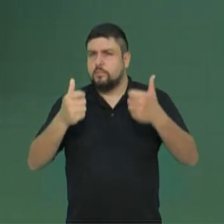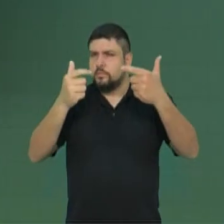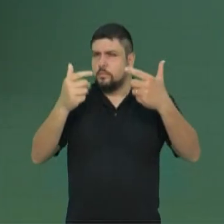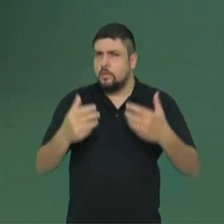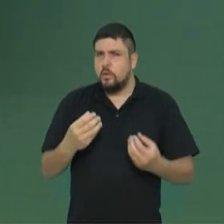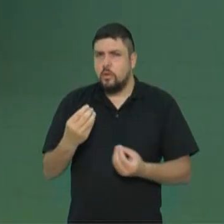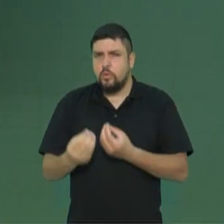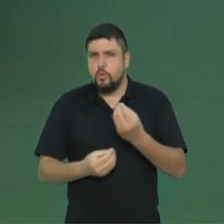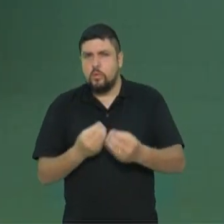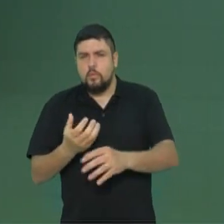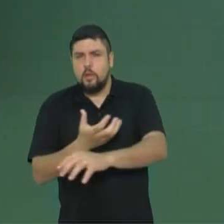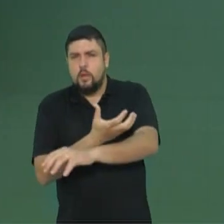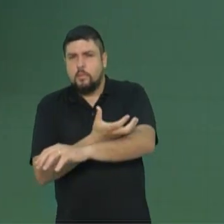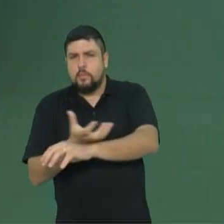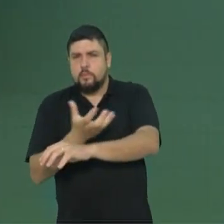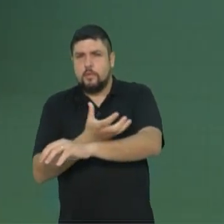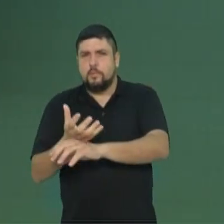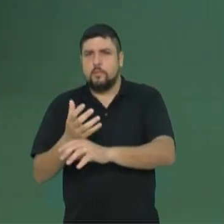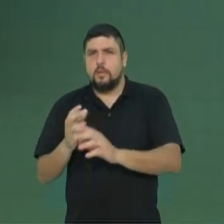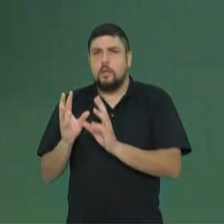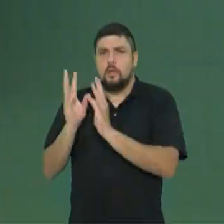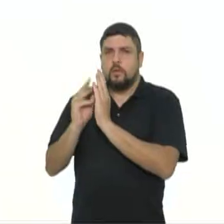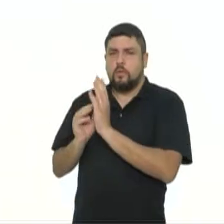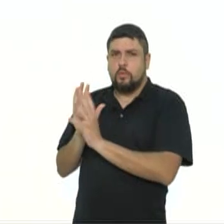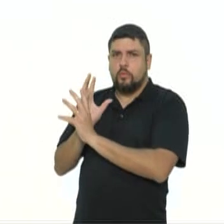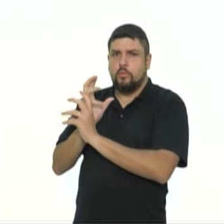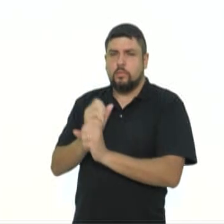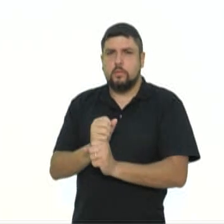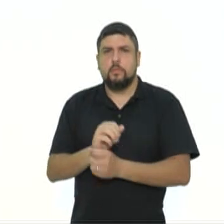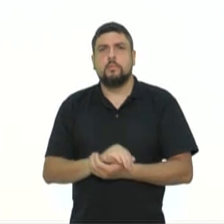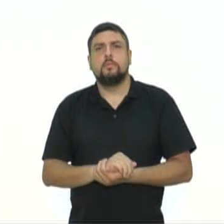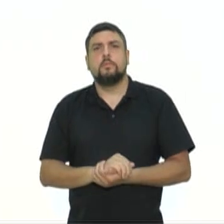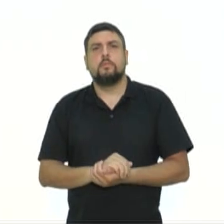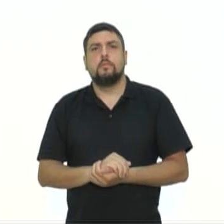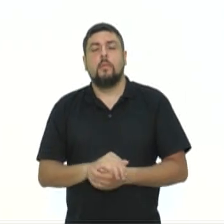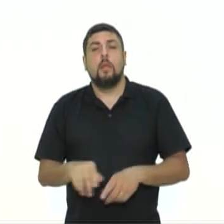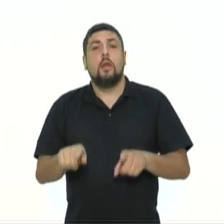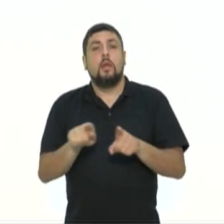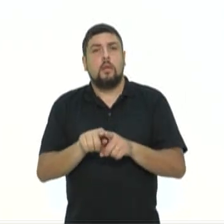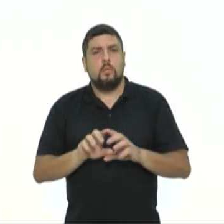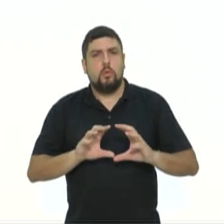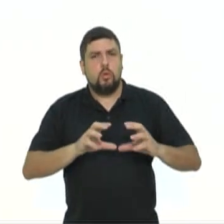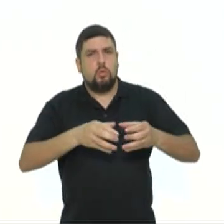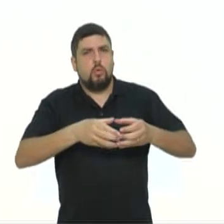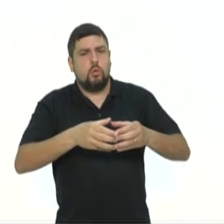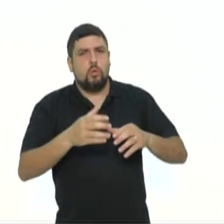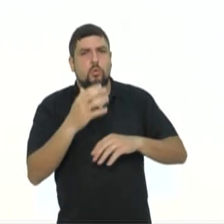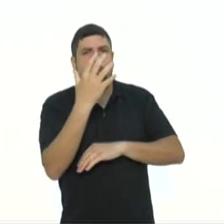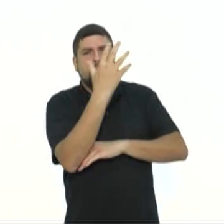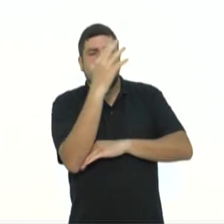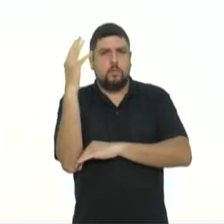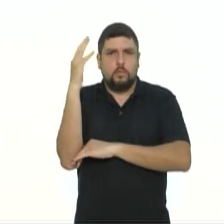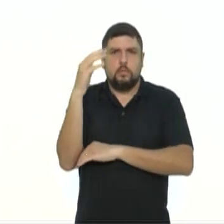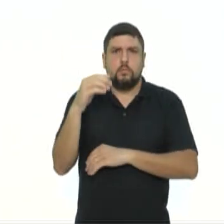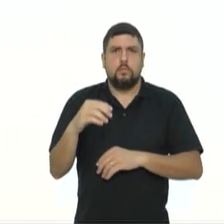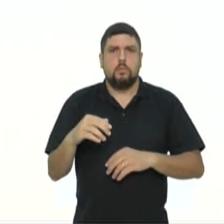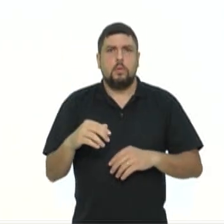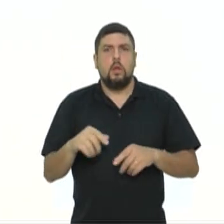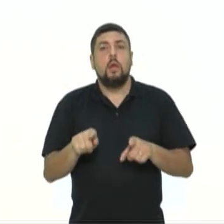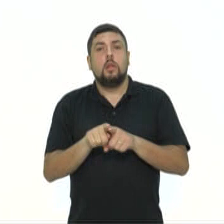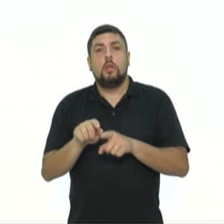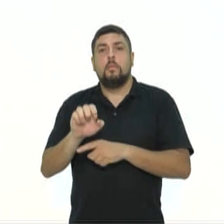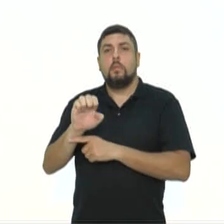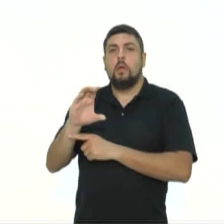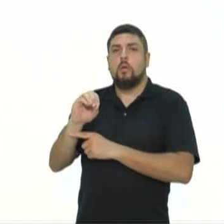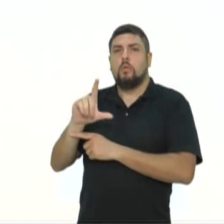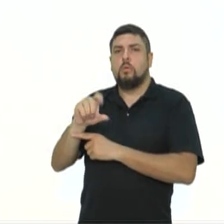plantas. Então vamos retomar feliz o conteúdo. Vamos rever a ecologia dos grupos vegetais. Ecologia é a interação deles